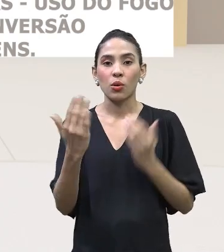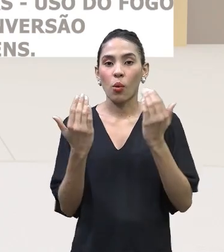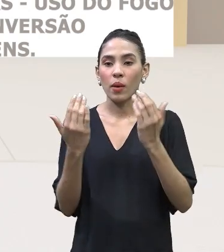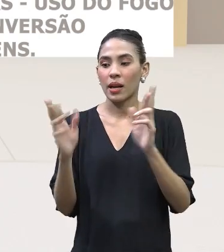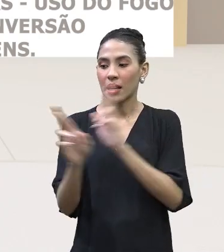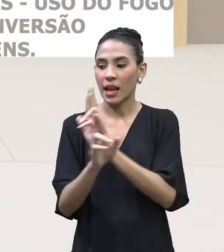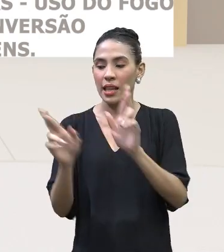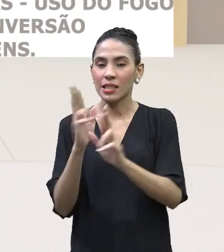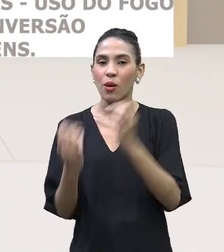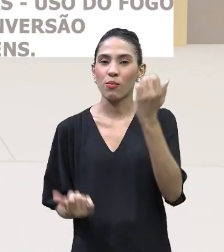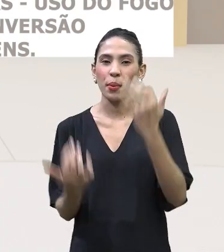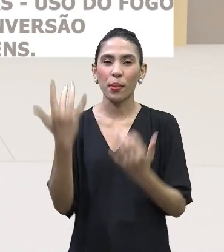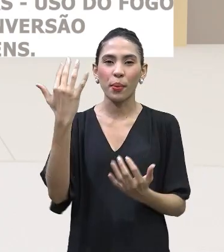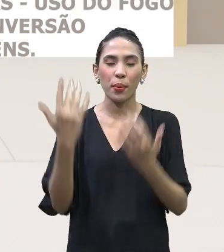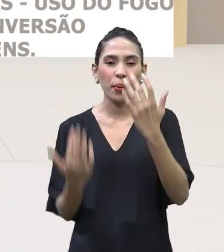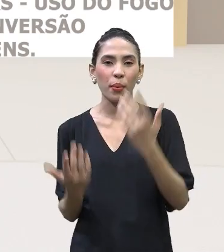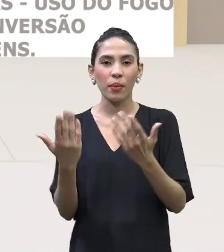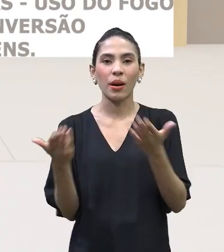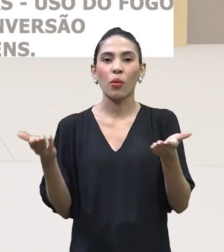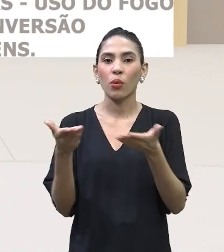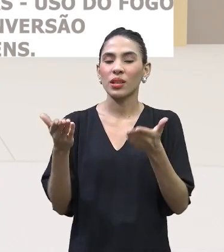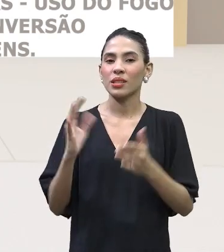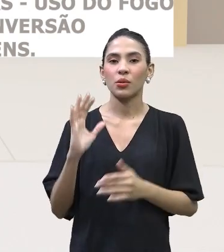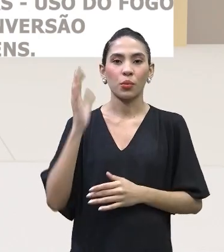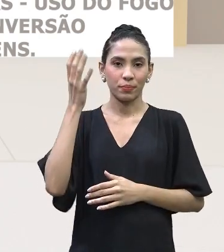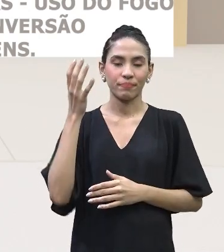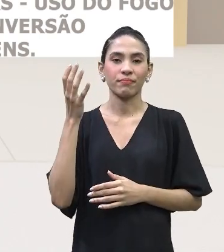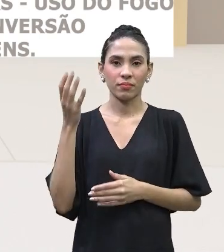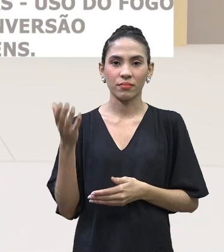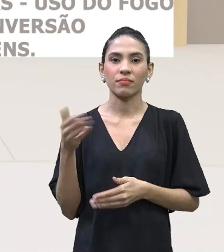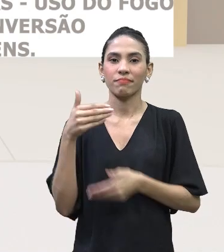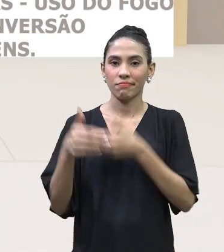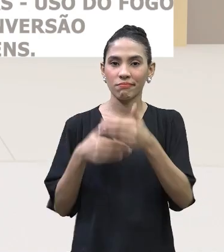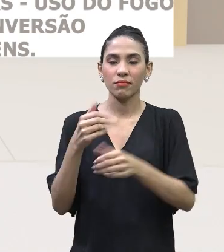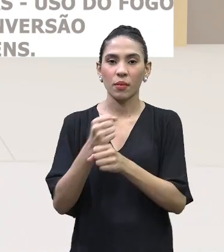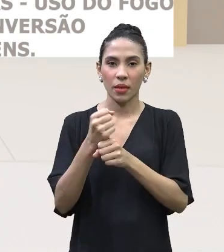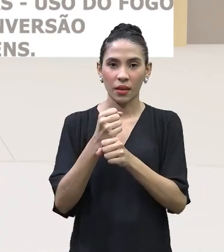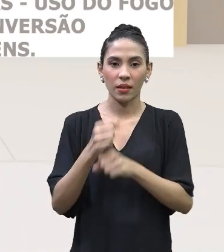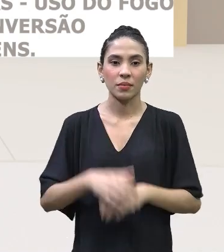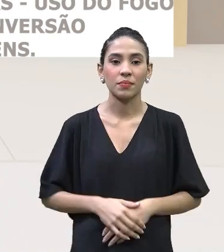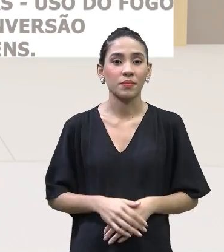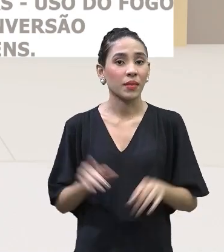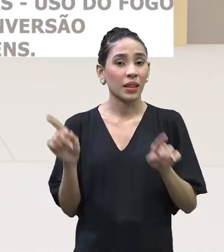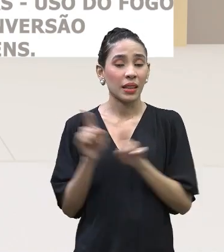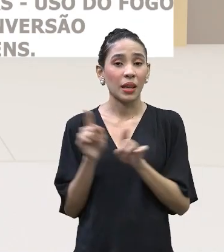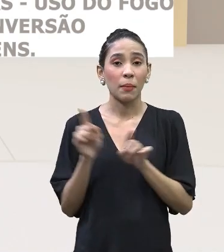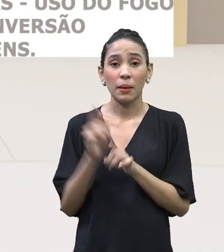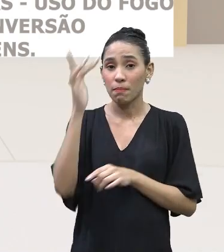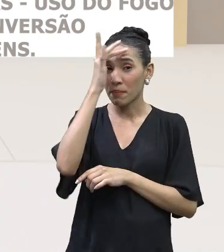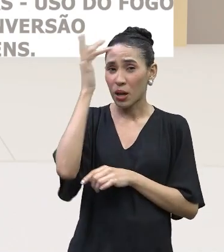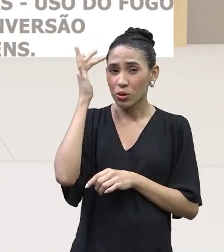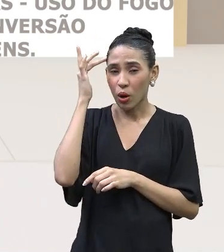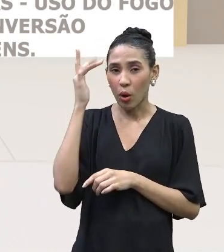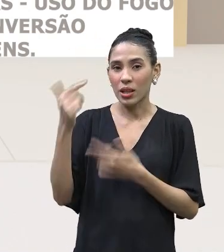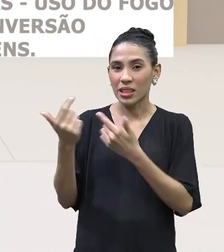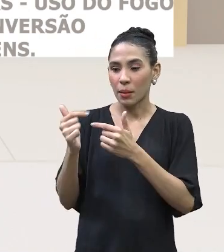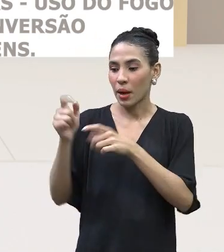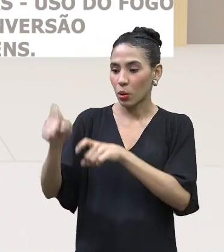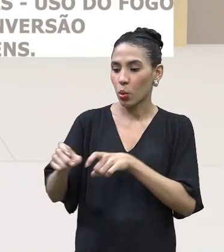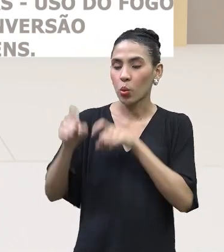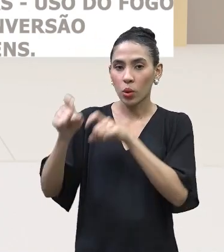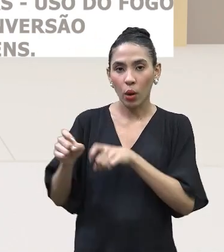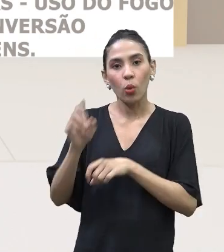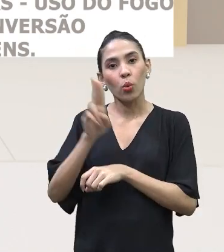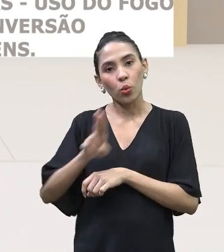grandes queimadas e às grandes áreas que vão acontecendo cada vez maior ao longo dos anos. E o próprio trabalhador rural também, ele usa essa técnica,